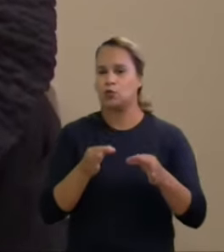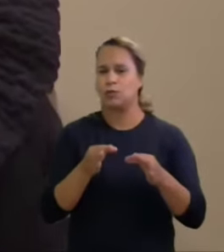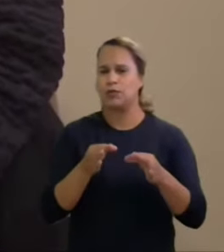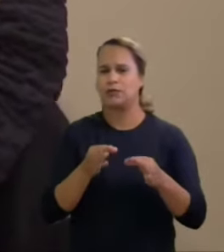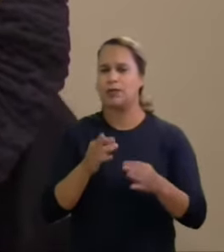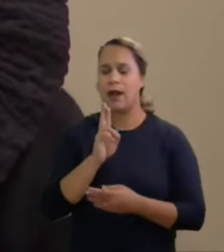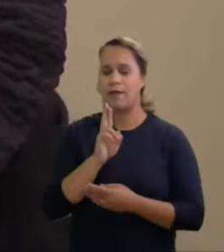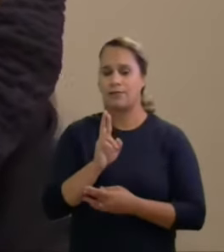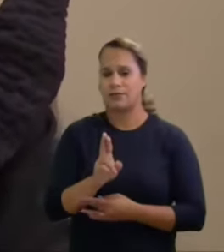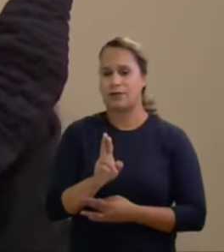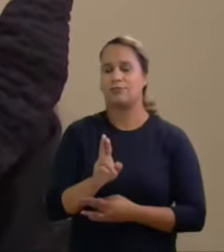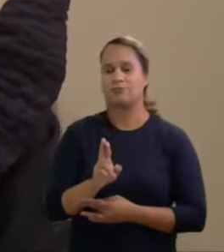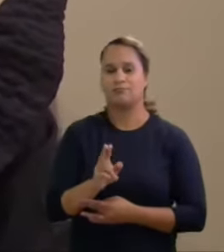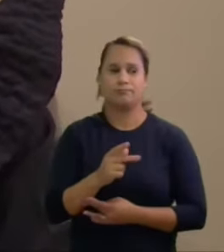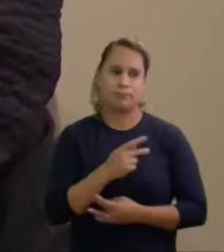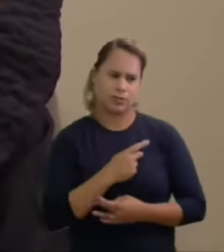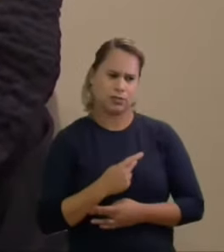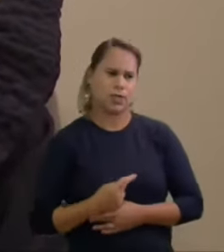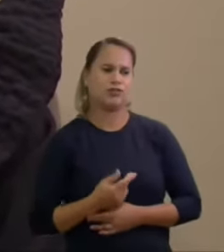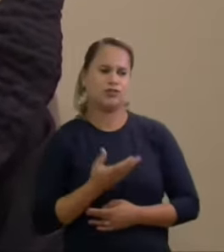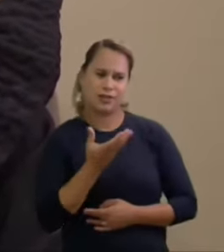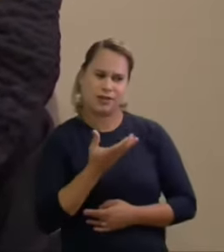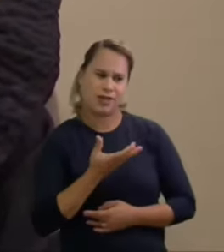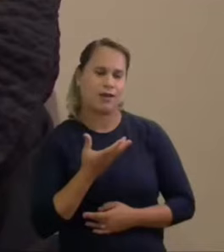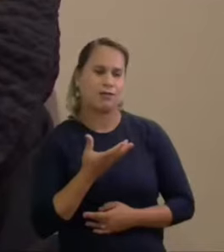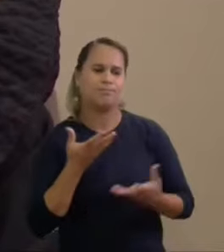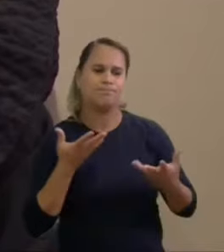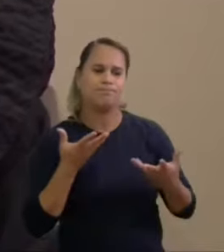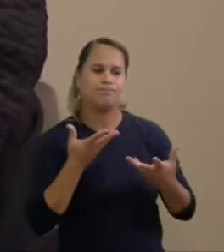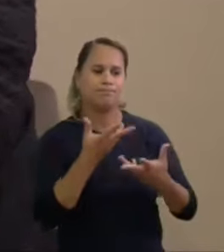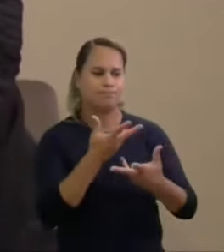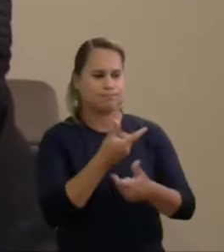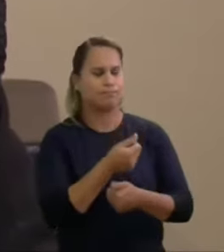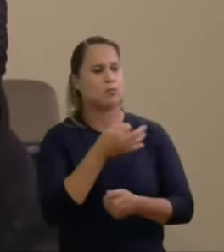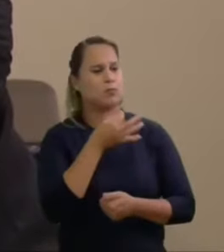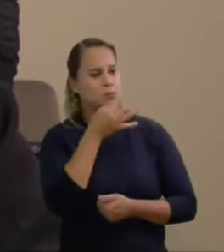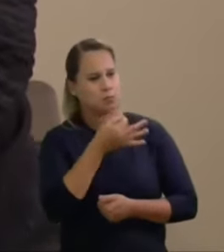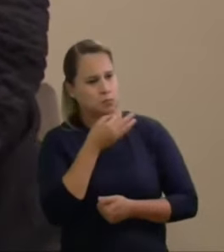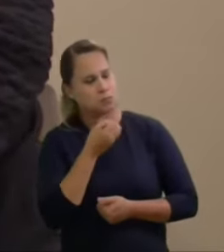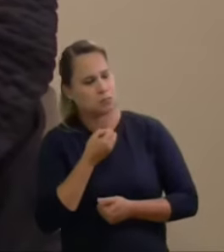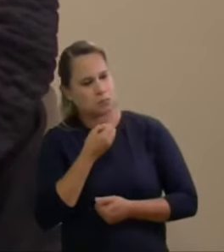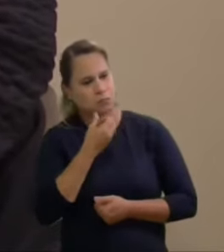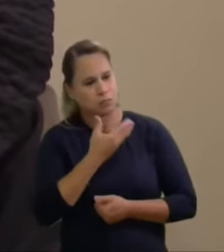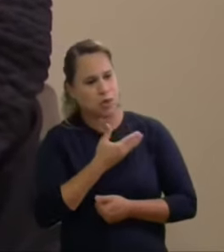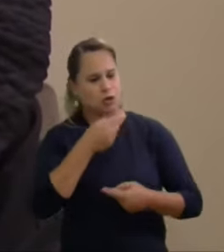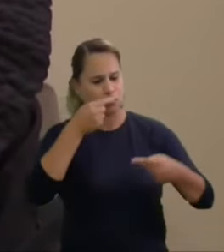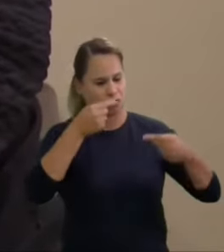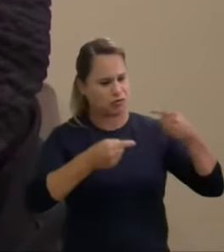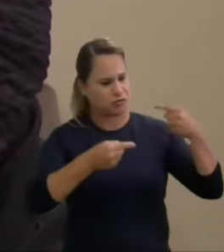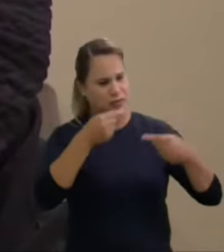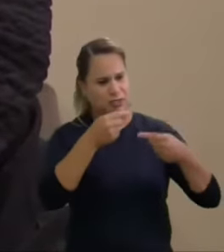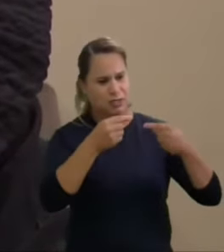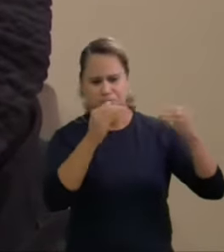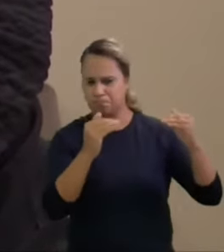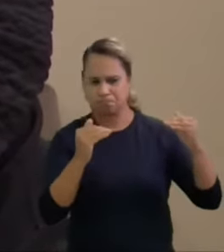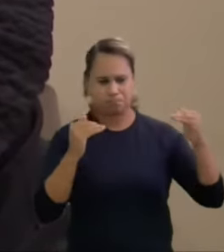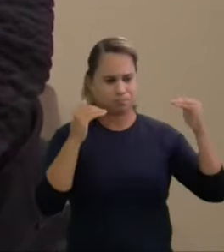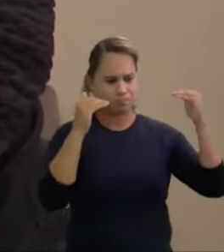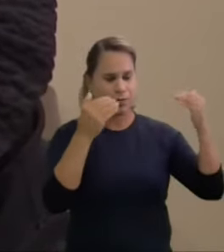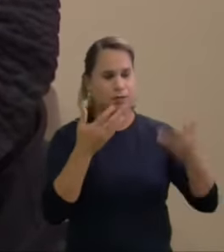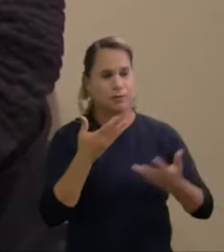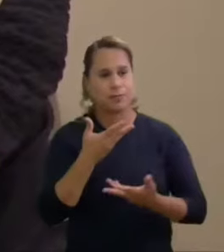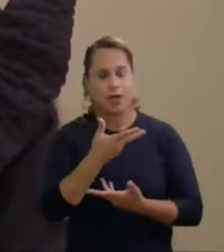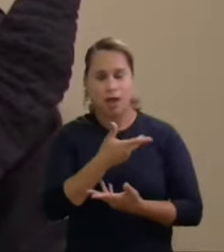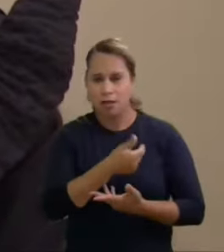presidente e quero elogiar aqui o nível dos debates na pessoa do desembargador Falavinha que está ao meu